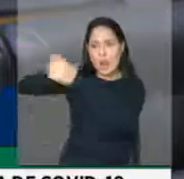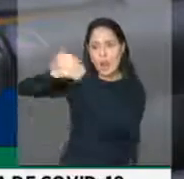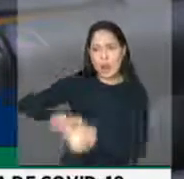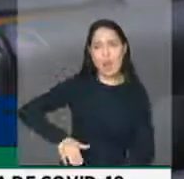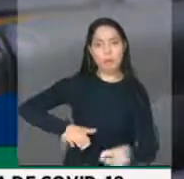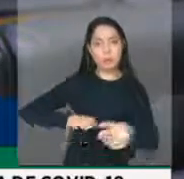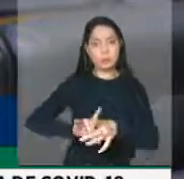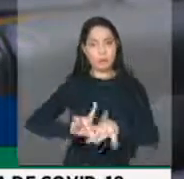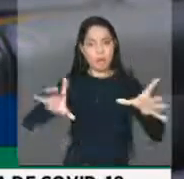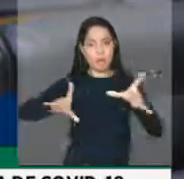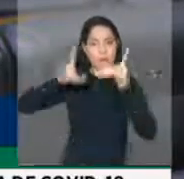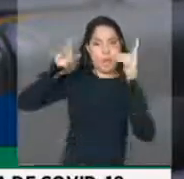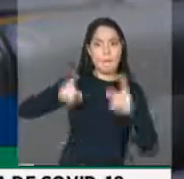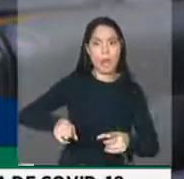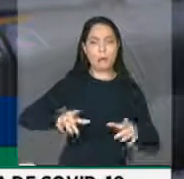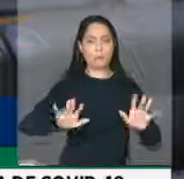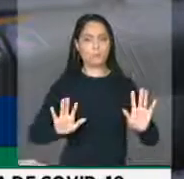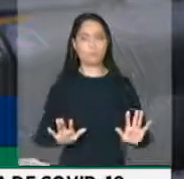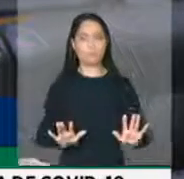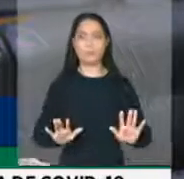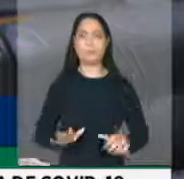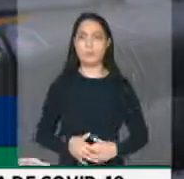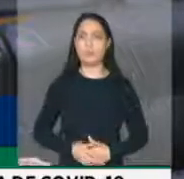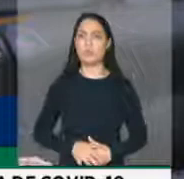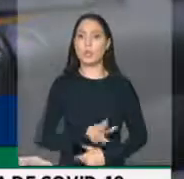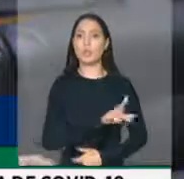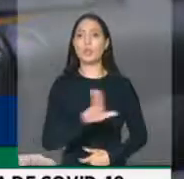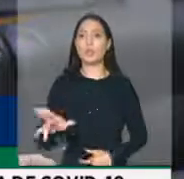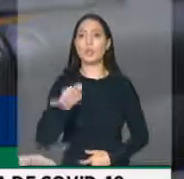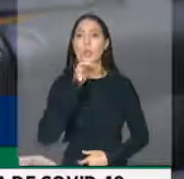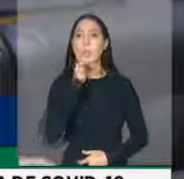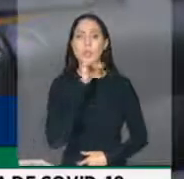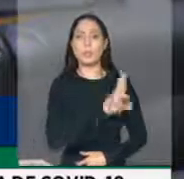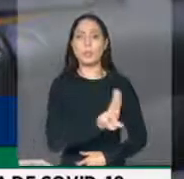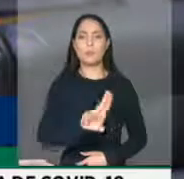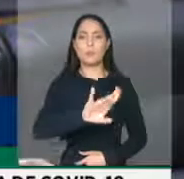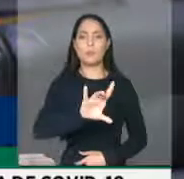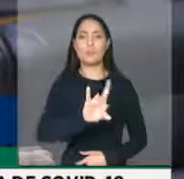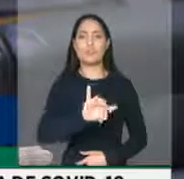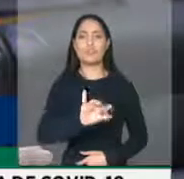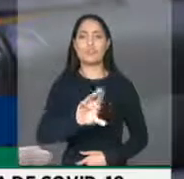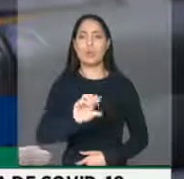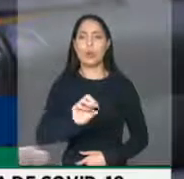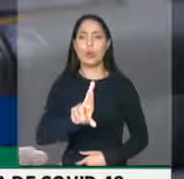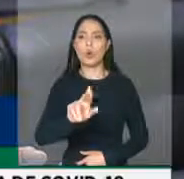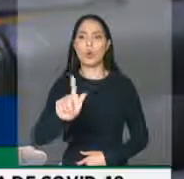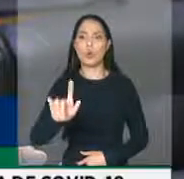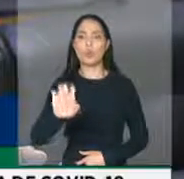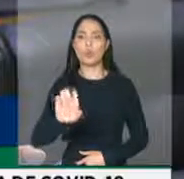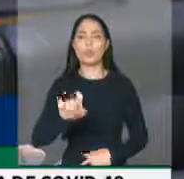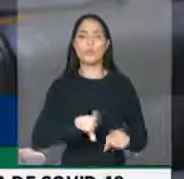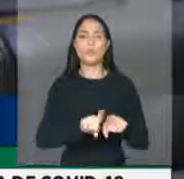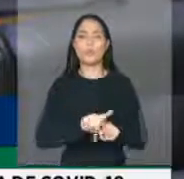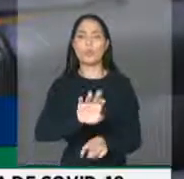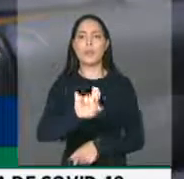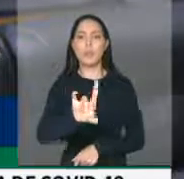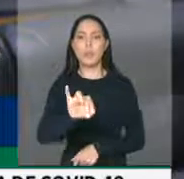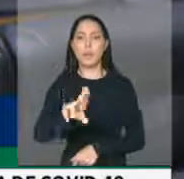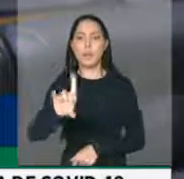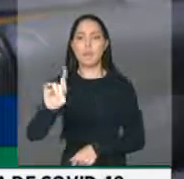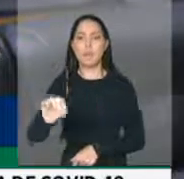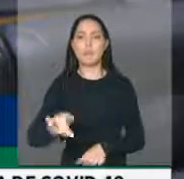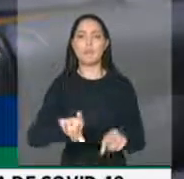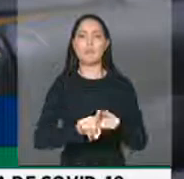democracia. Quero aqui citar o nome do Jorge de Brandão, Eduardo Cunha, Ronaldo